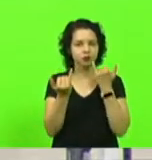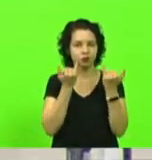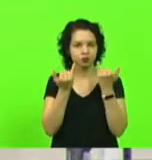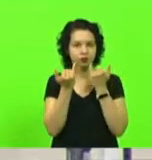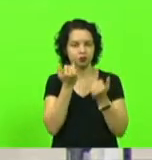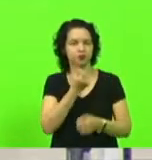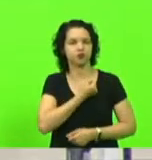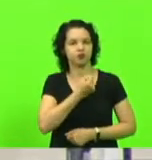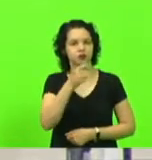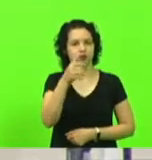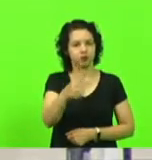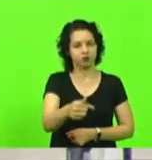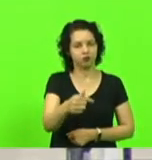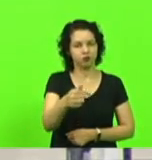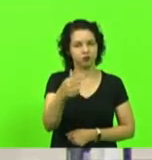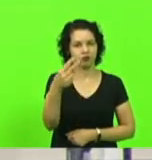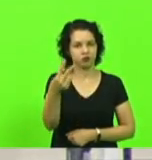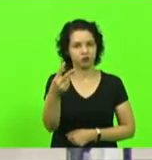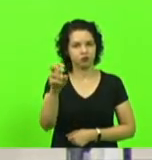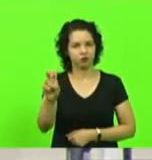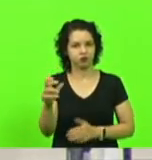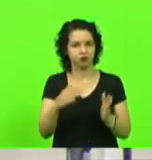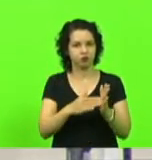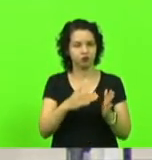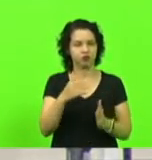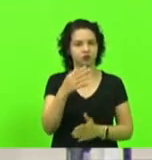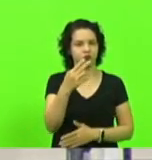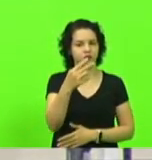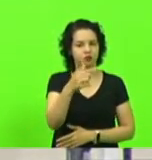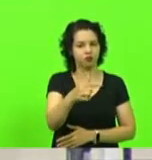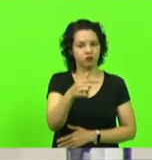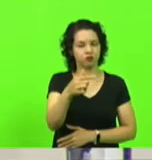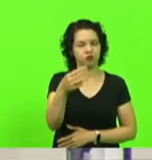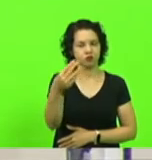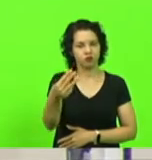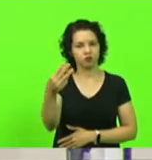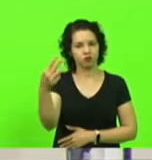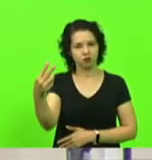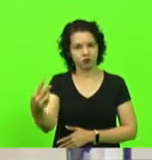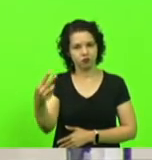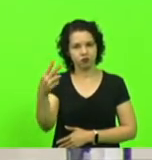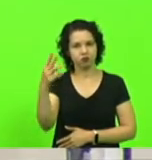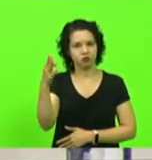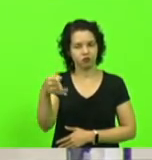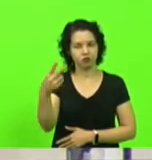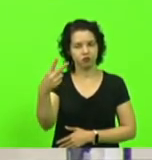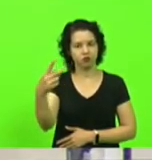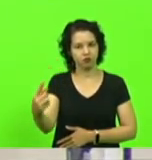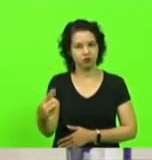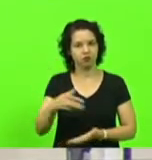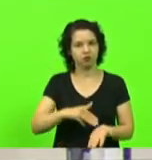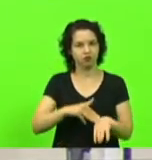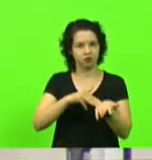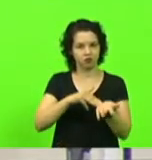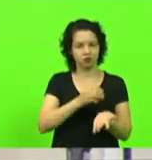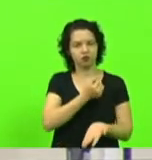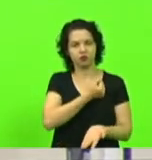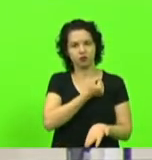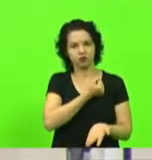725 a 732-2021, as moções números